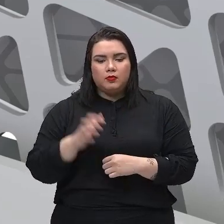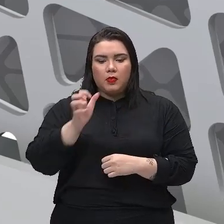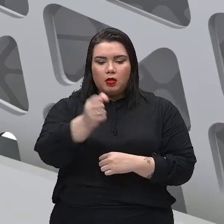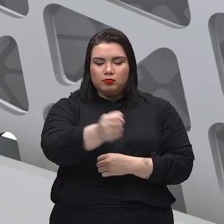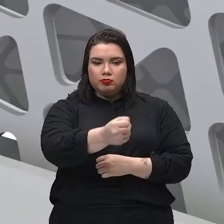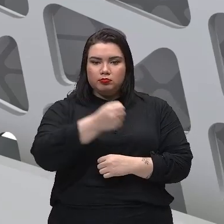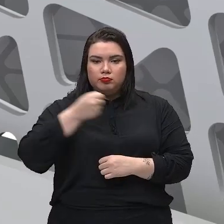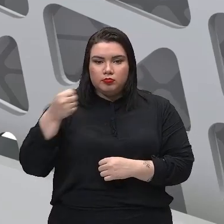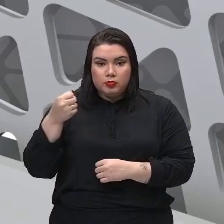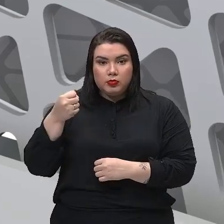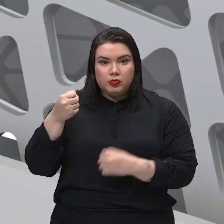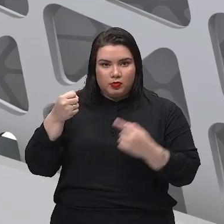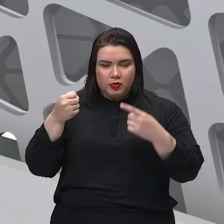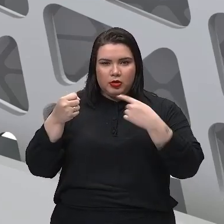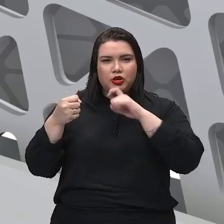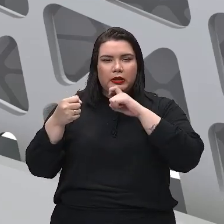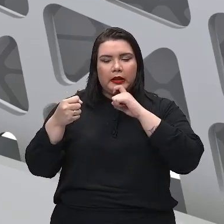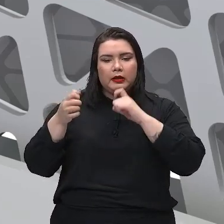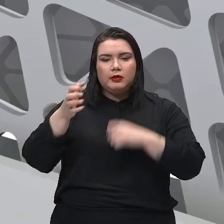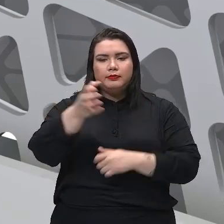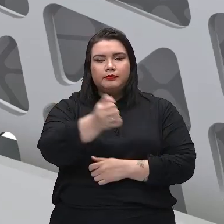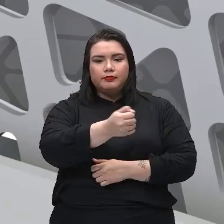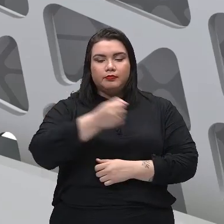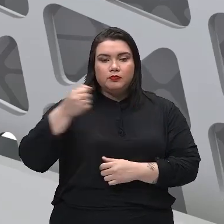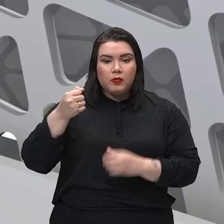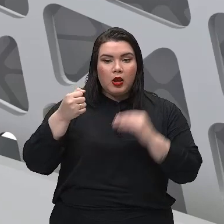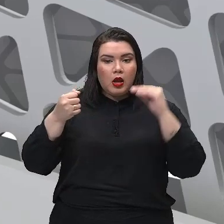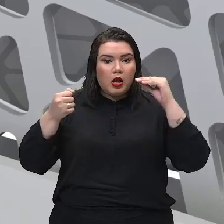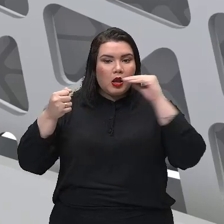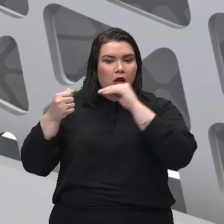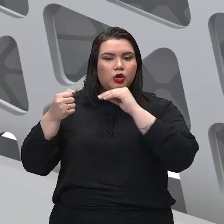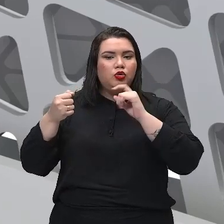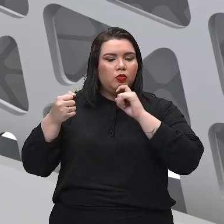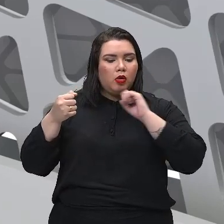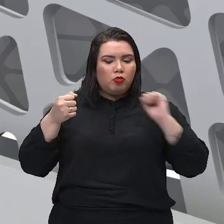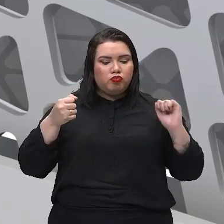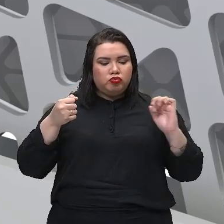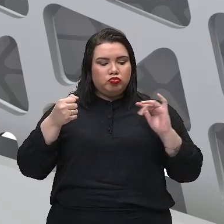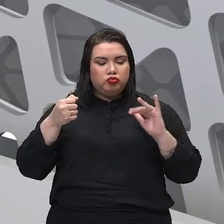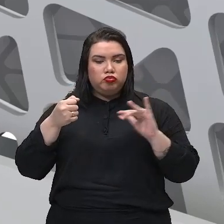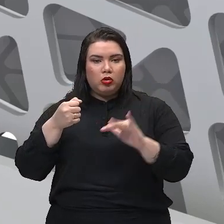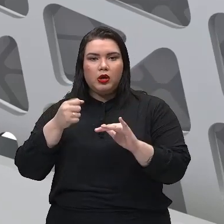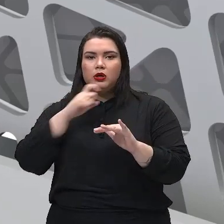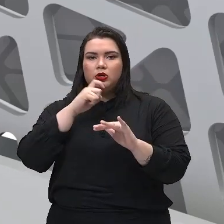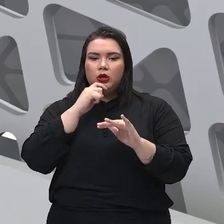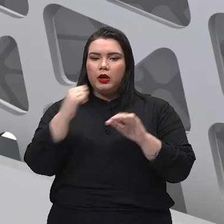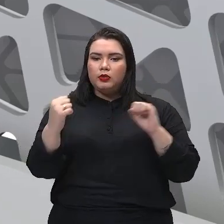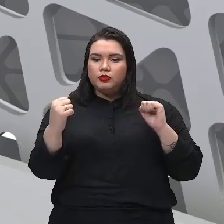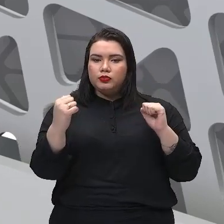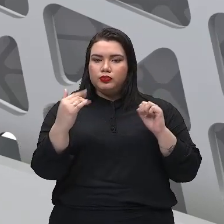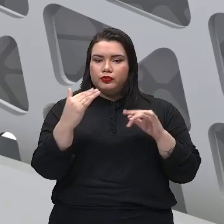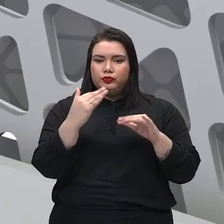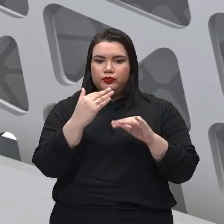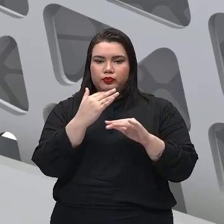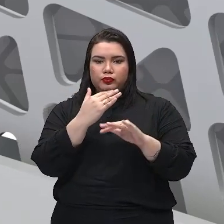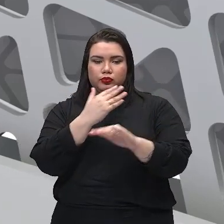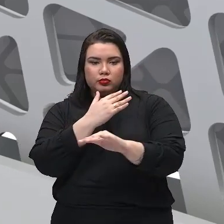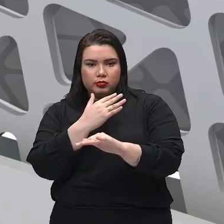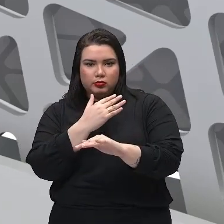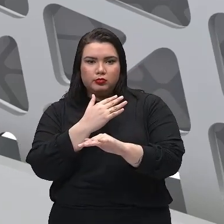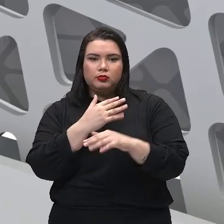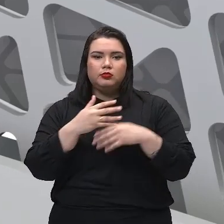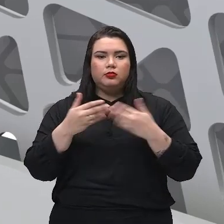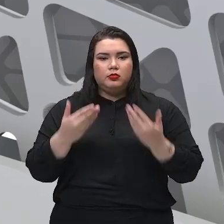ar quente, ele vai entrar, né? E possivelmente o ar frio também vai sair do interior dessa geladeira. E aí, o que vai